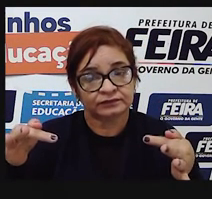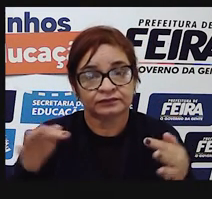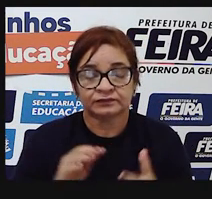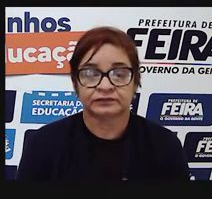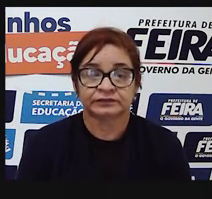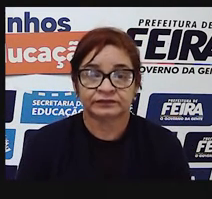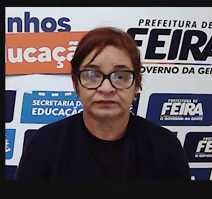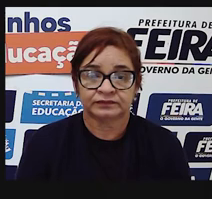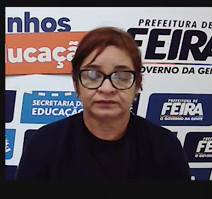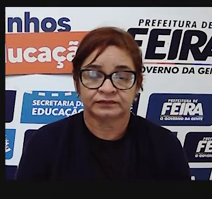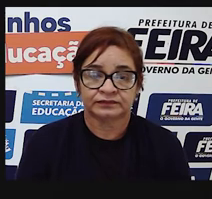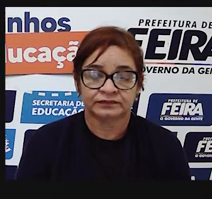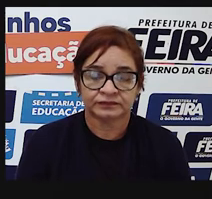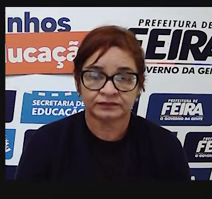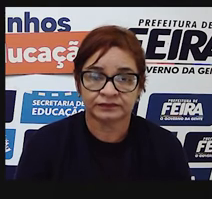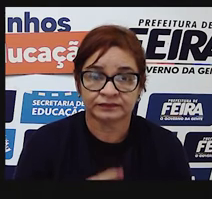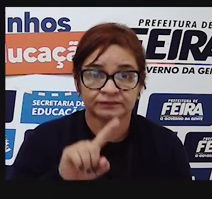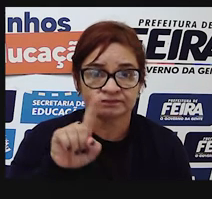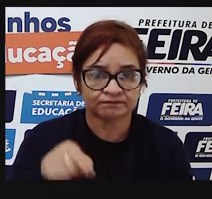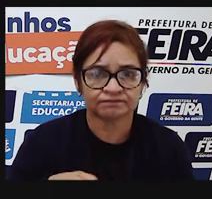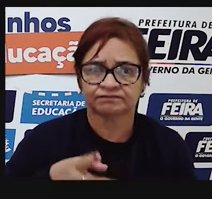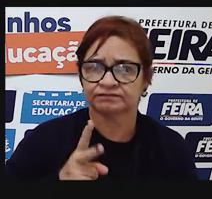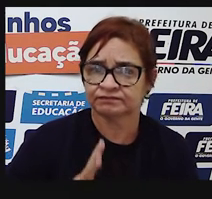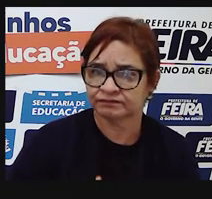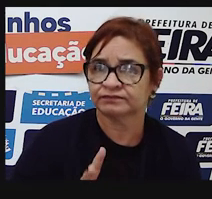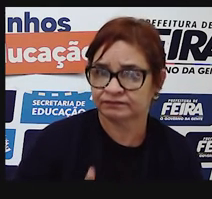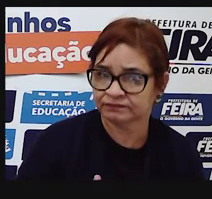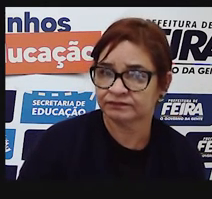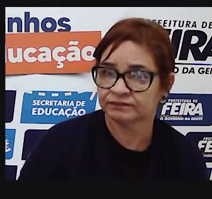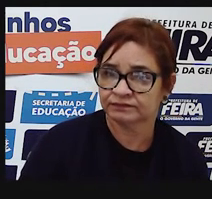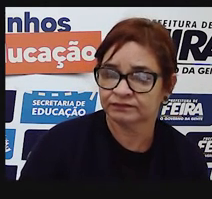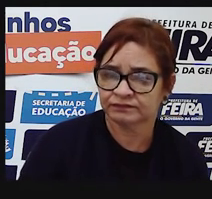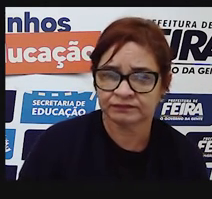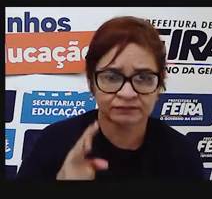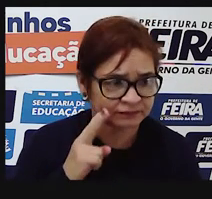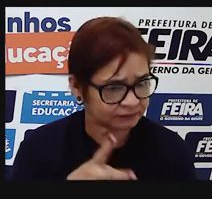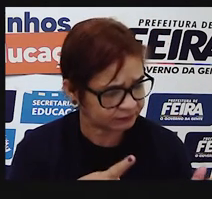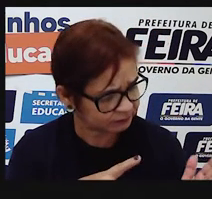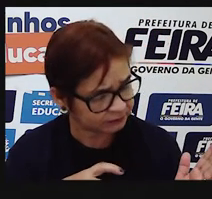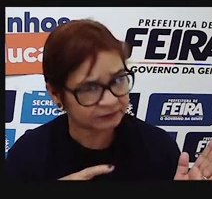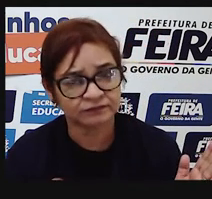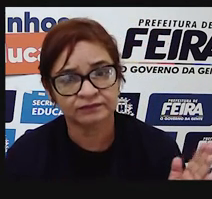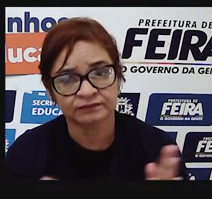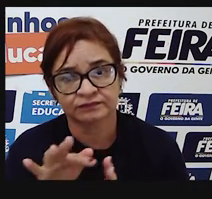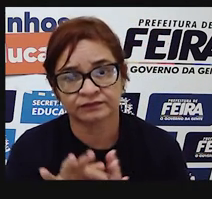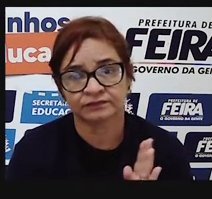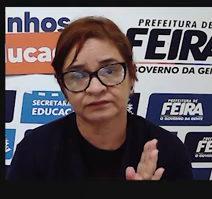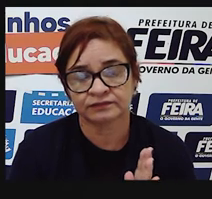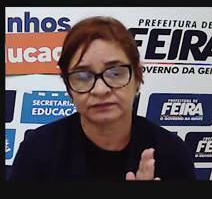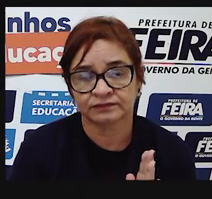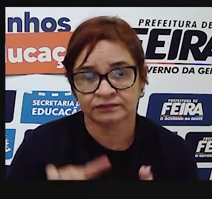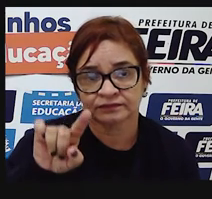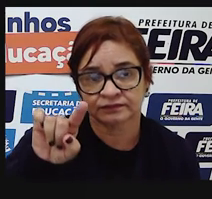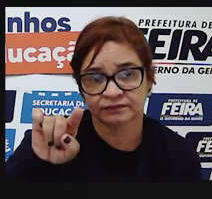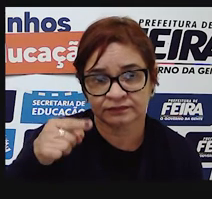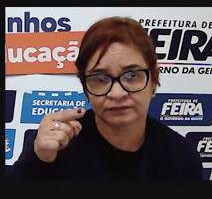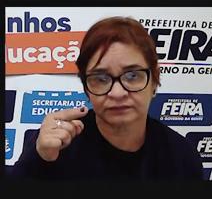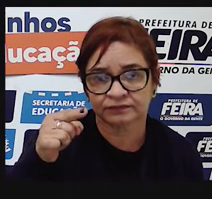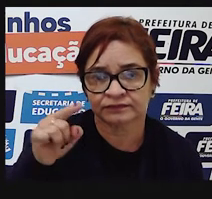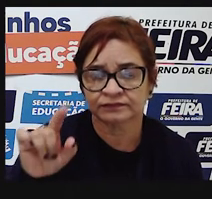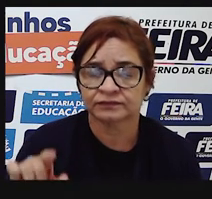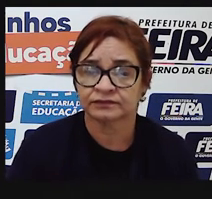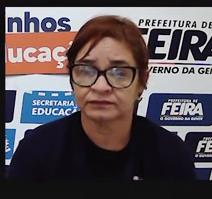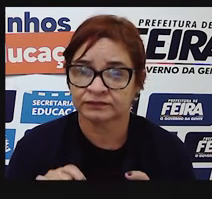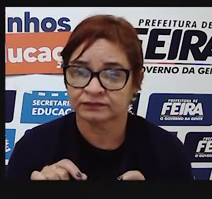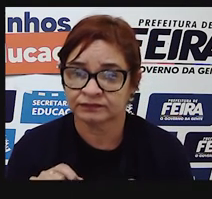é o que a gente utiliza mais. É o que aparece mais, geralmente, nos textos. Então, o que a vírgula,